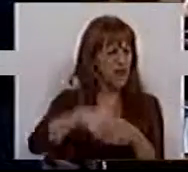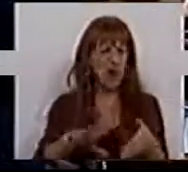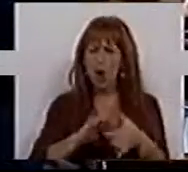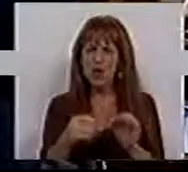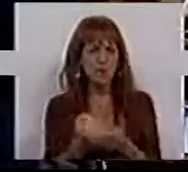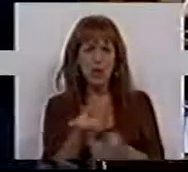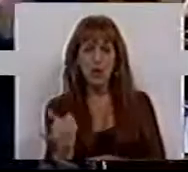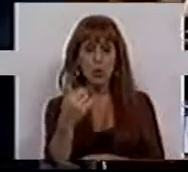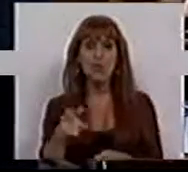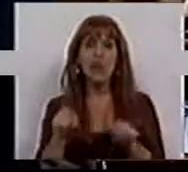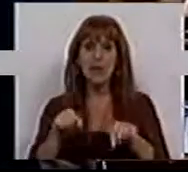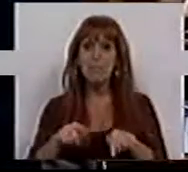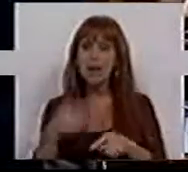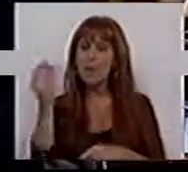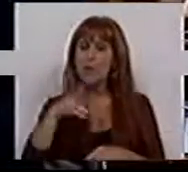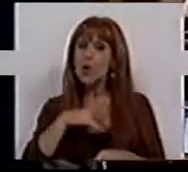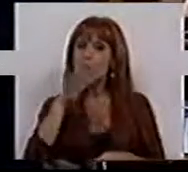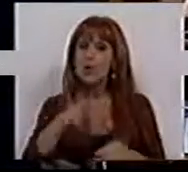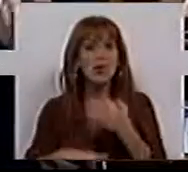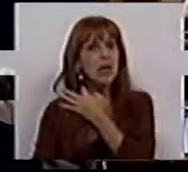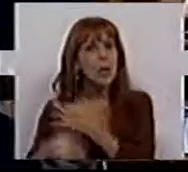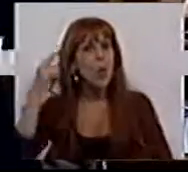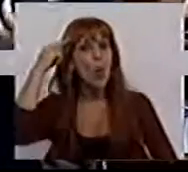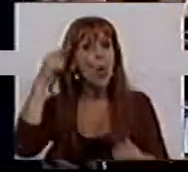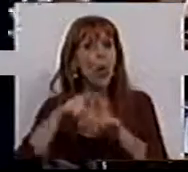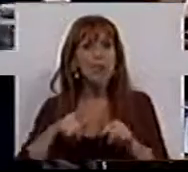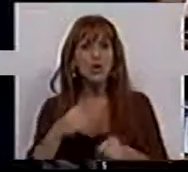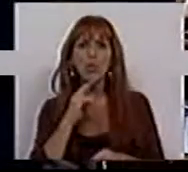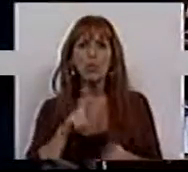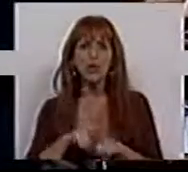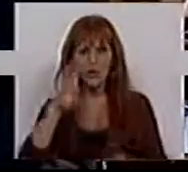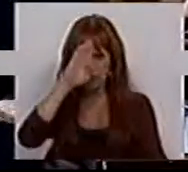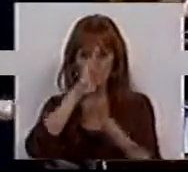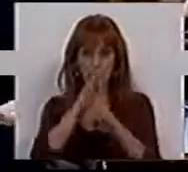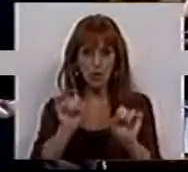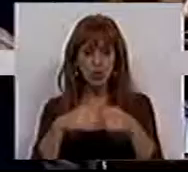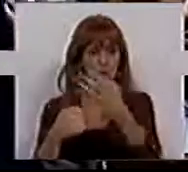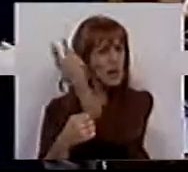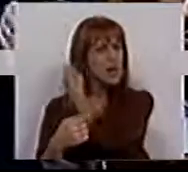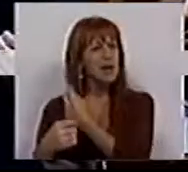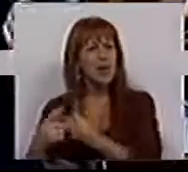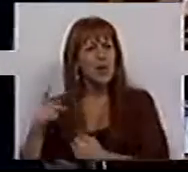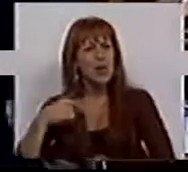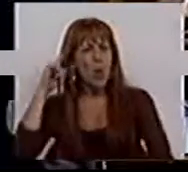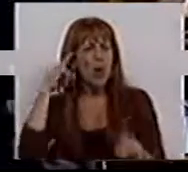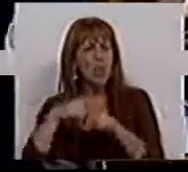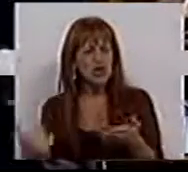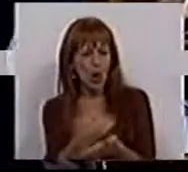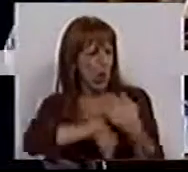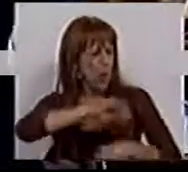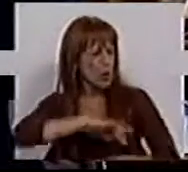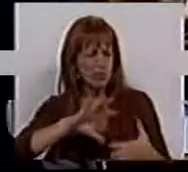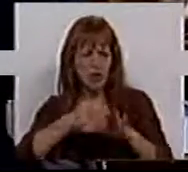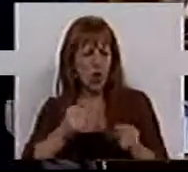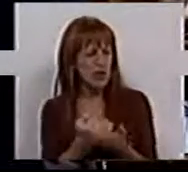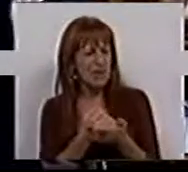numa lógica de mercado. E também é isto que o Banco de Portugal diz. O objetivo do chamado empreendedorismo social não é um objetivo de lucro, não é